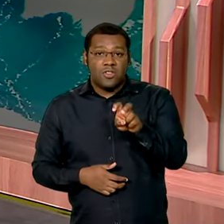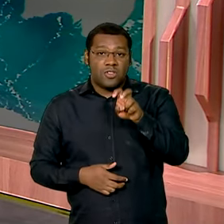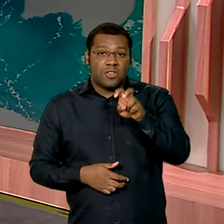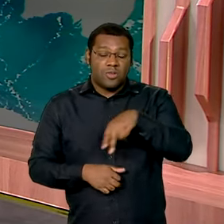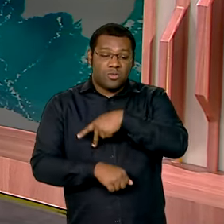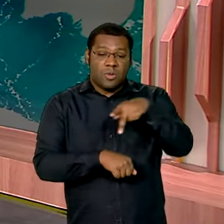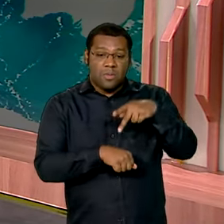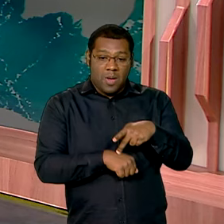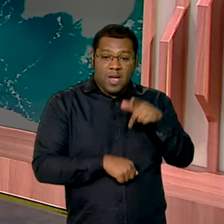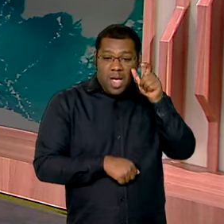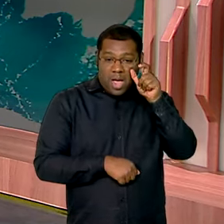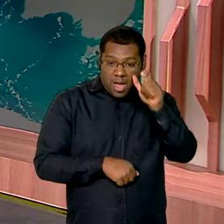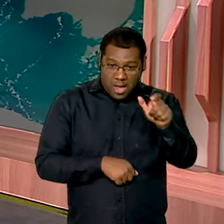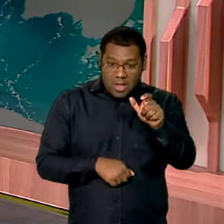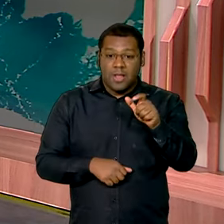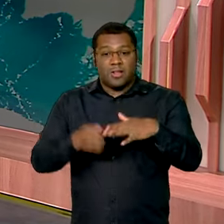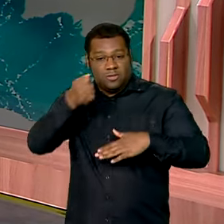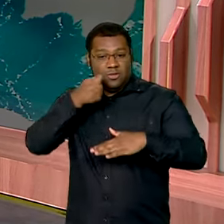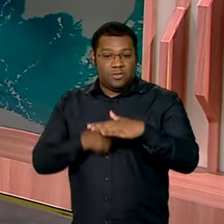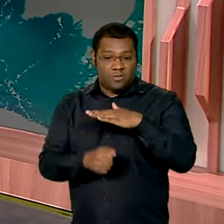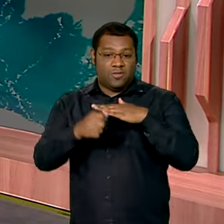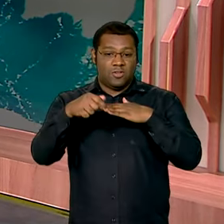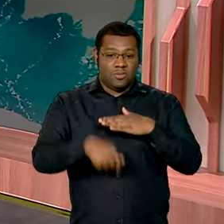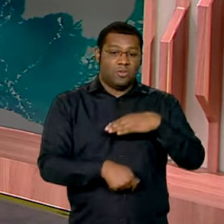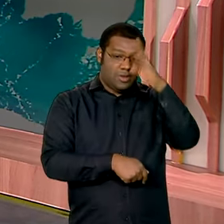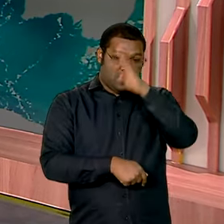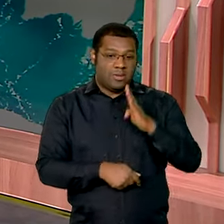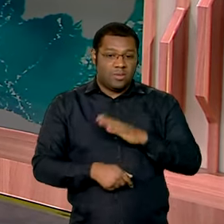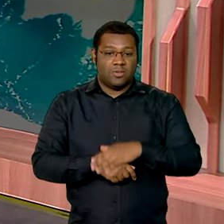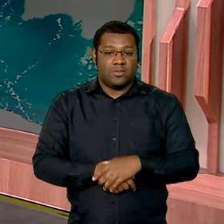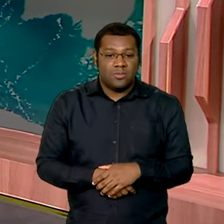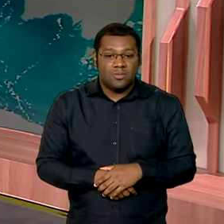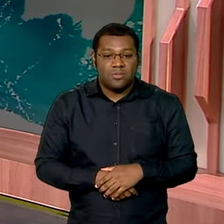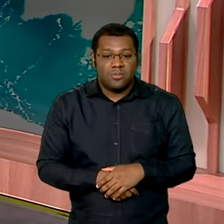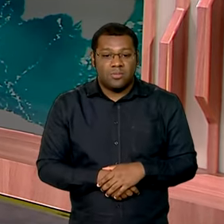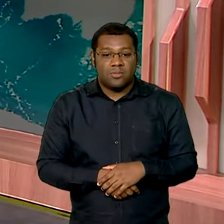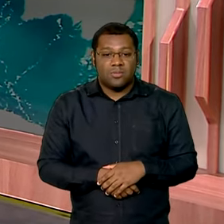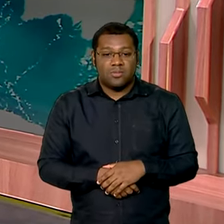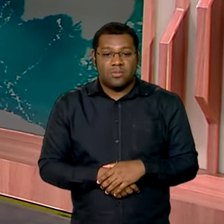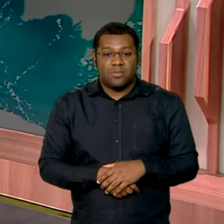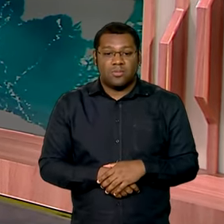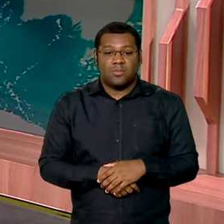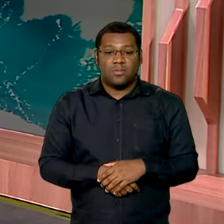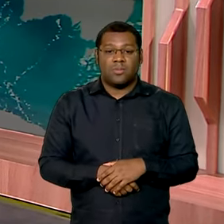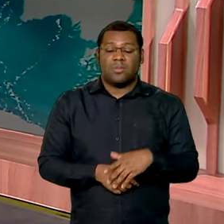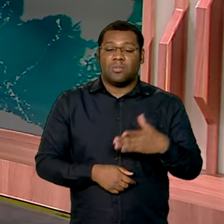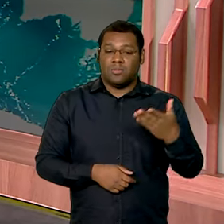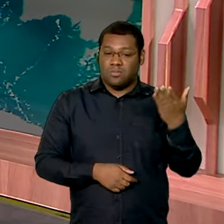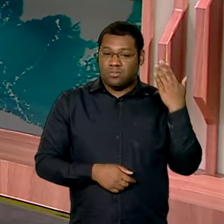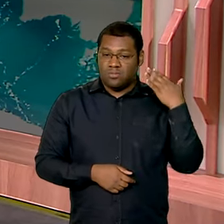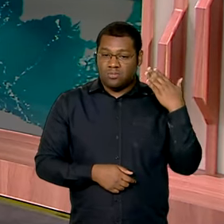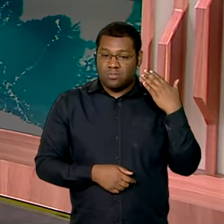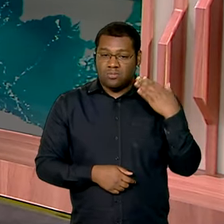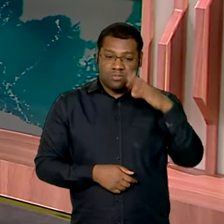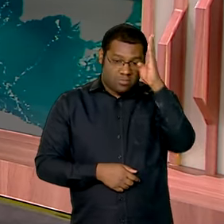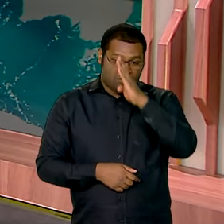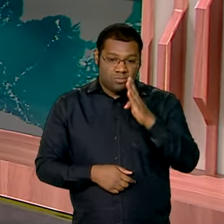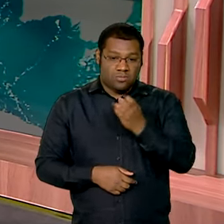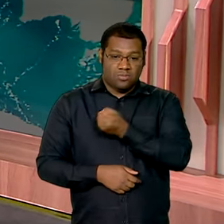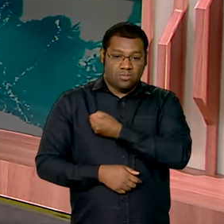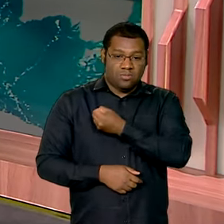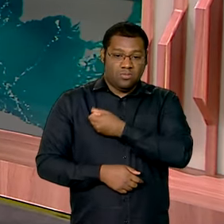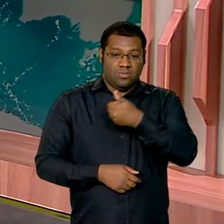aí nas 19ª... Olha lá, o Brasil ficou na 19ª posição. Olha que maravilha. E quando se